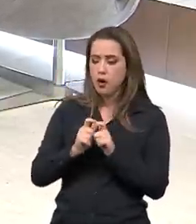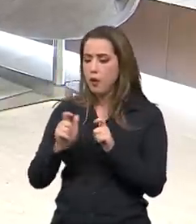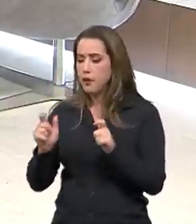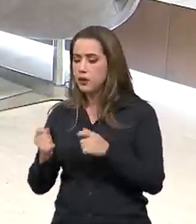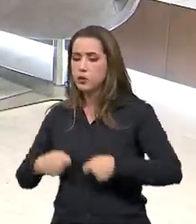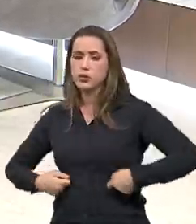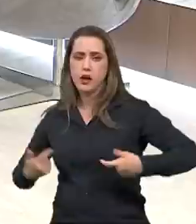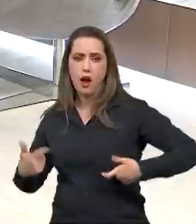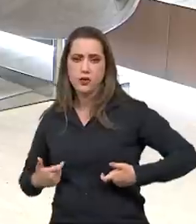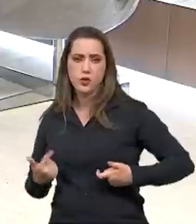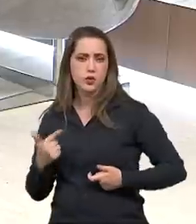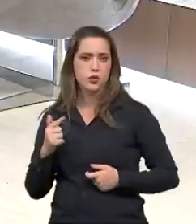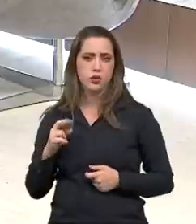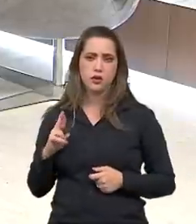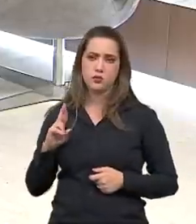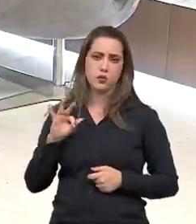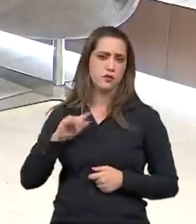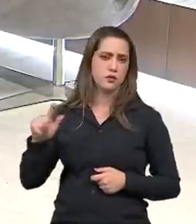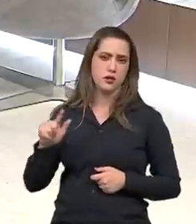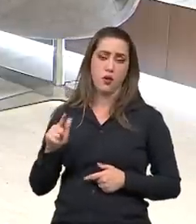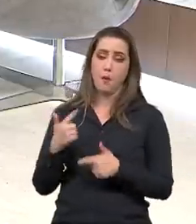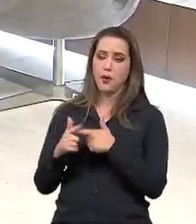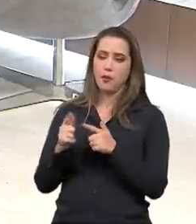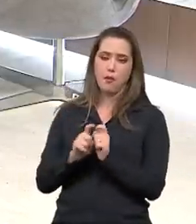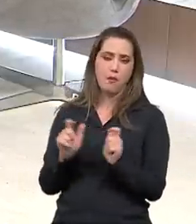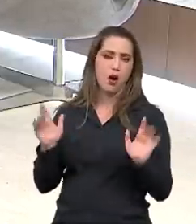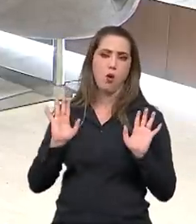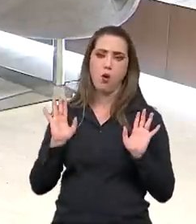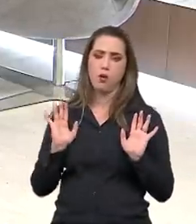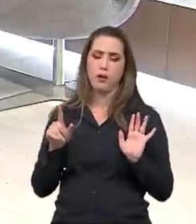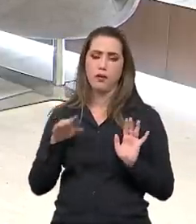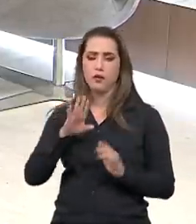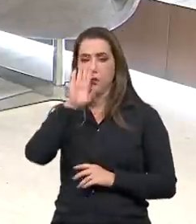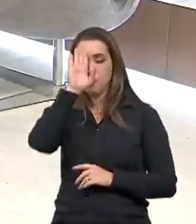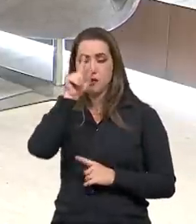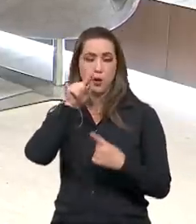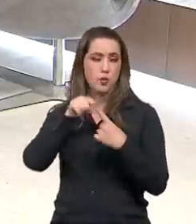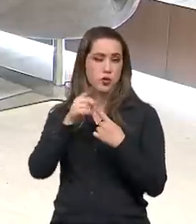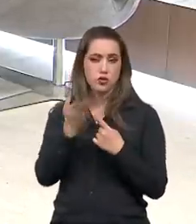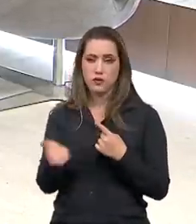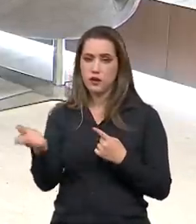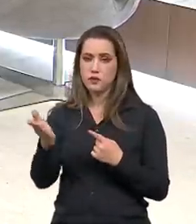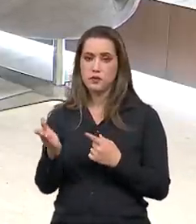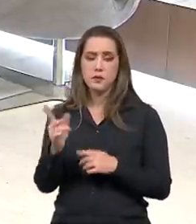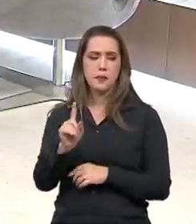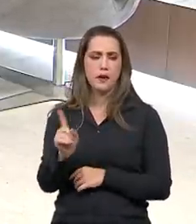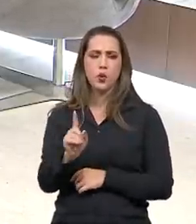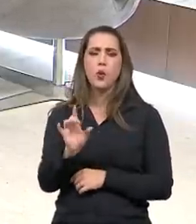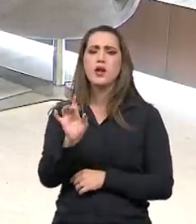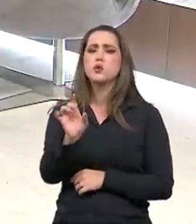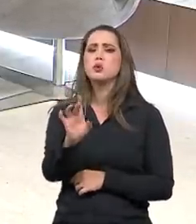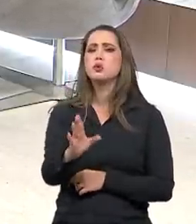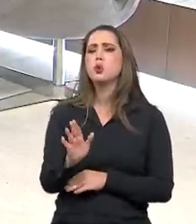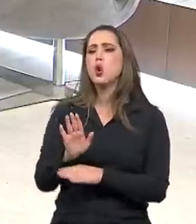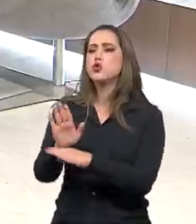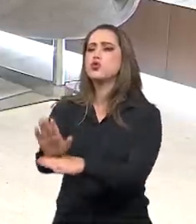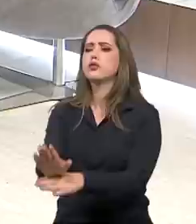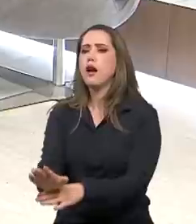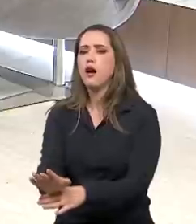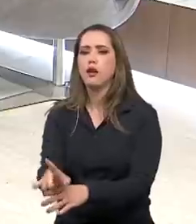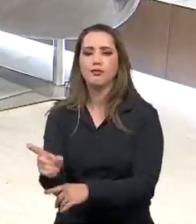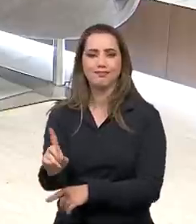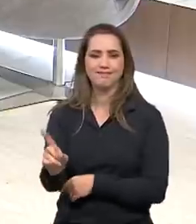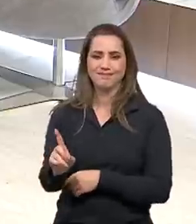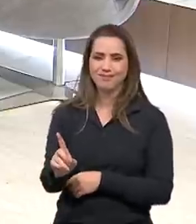responsabilidade fiscal, você agrava a crise econômica. Então, esse é o principal ponto, que não é o auxílio em